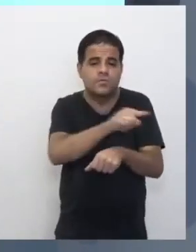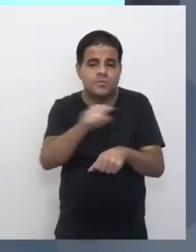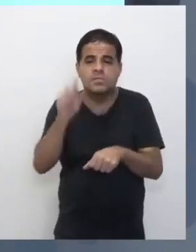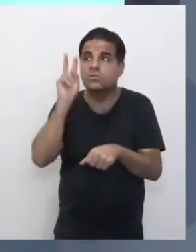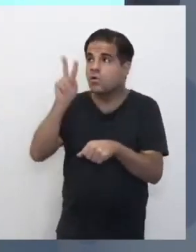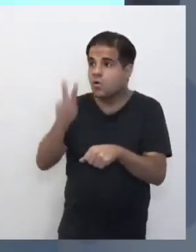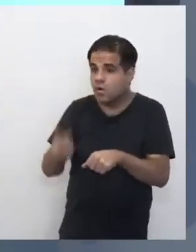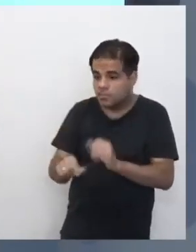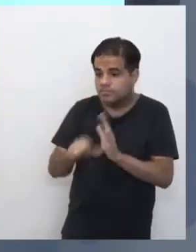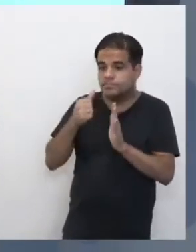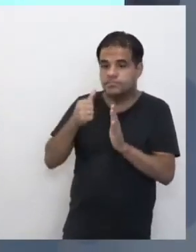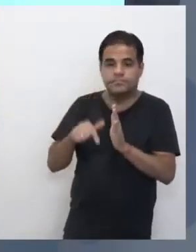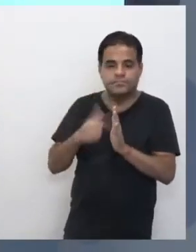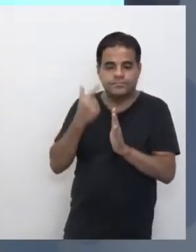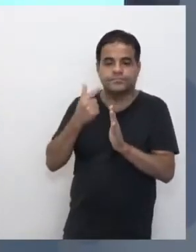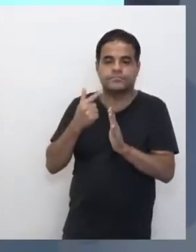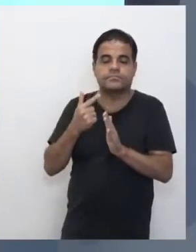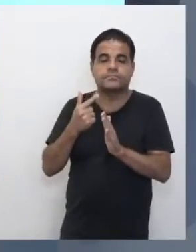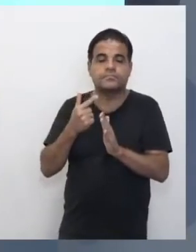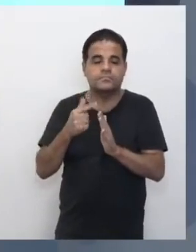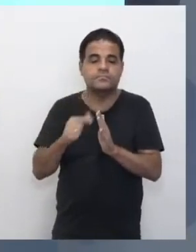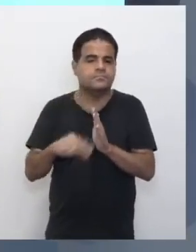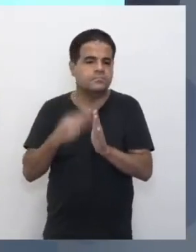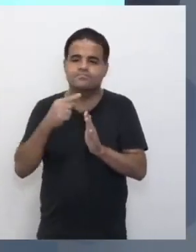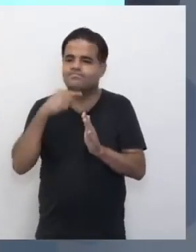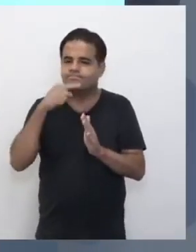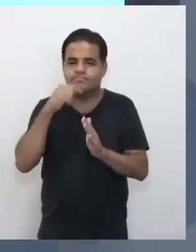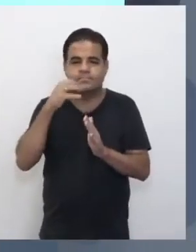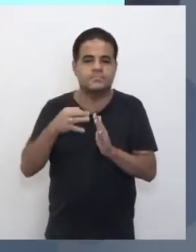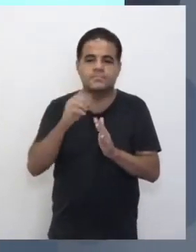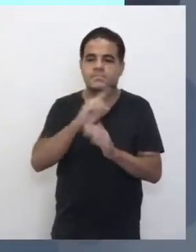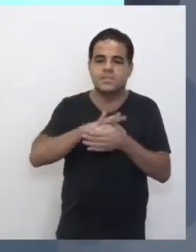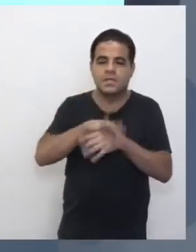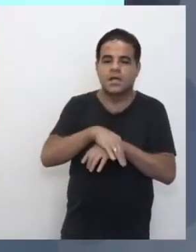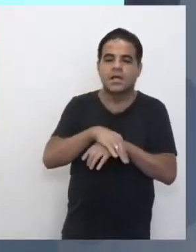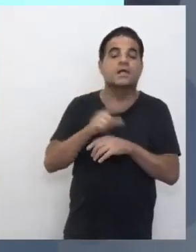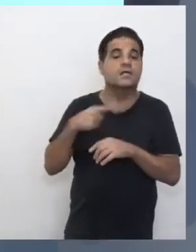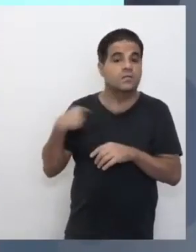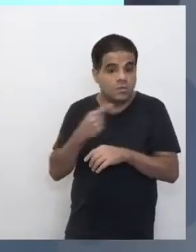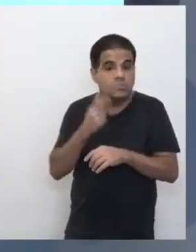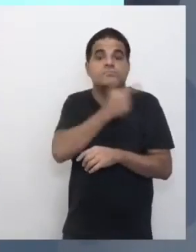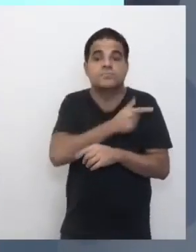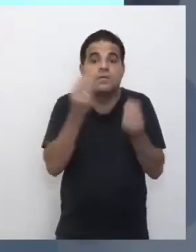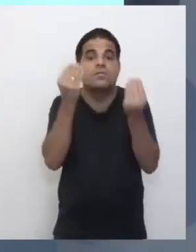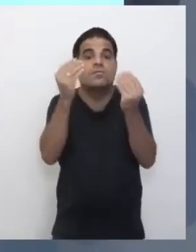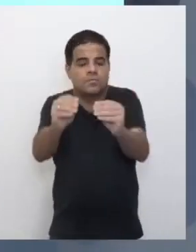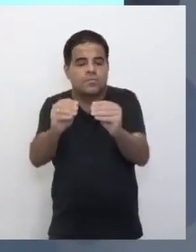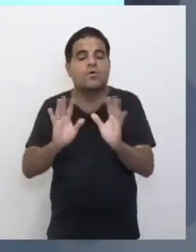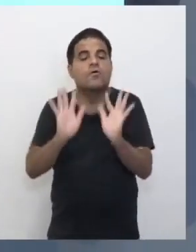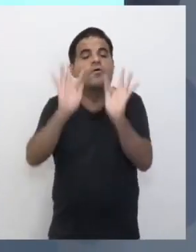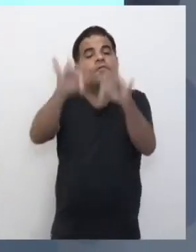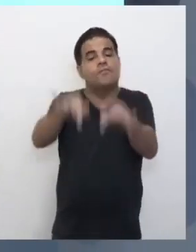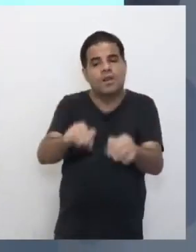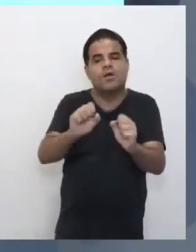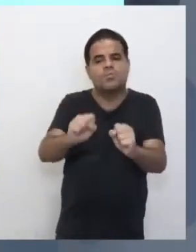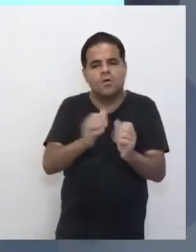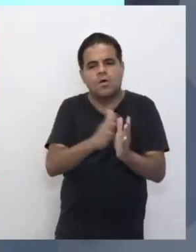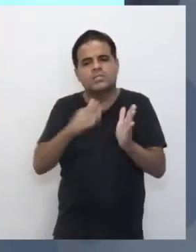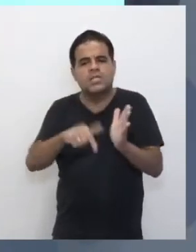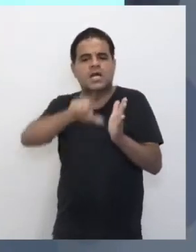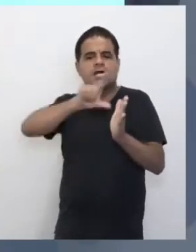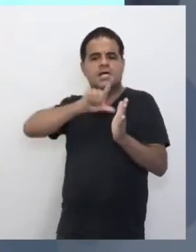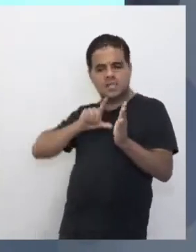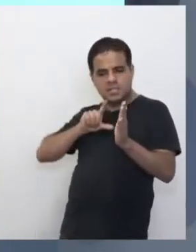ou na aula da primeira série, né? Ou na da terceira, não vai lembrar, mas na primeira série, que a gente conseguiu colocar lá bem no finalzinho da aula, antes